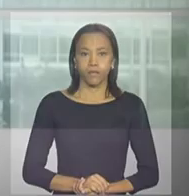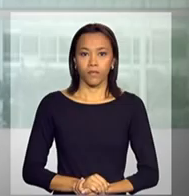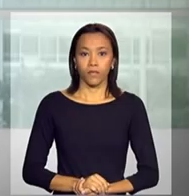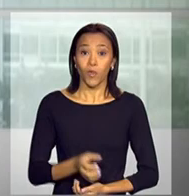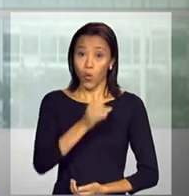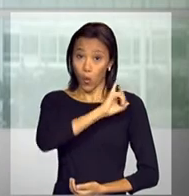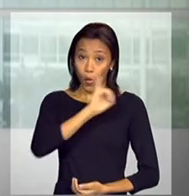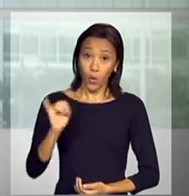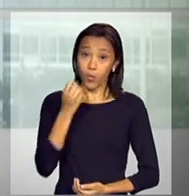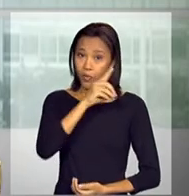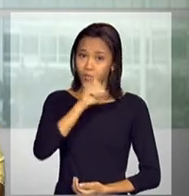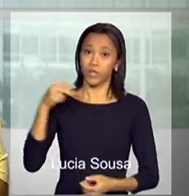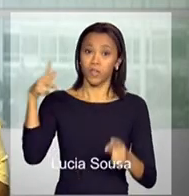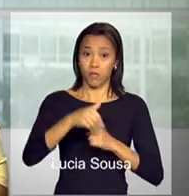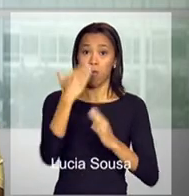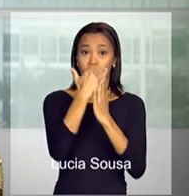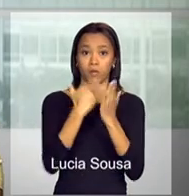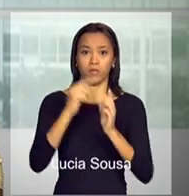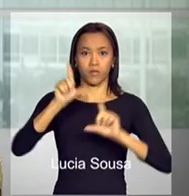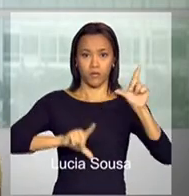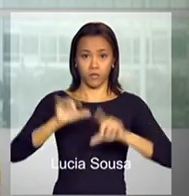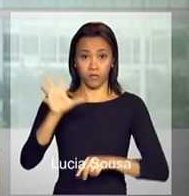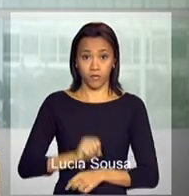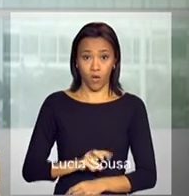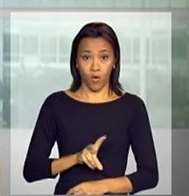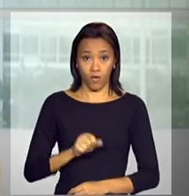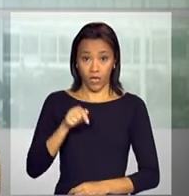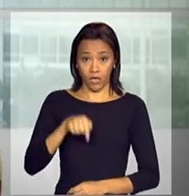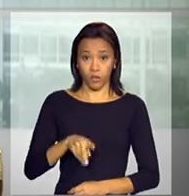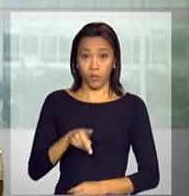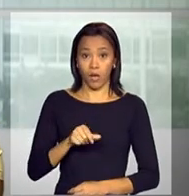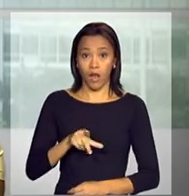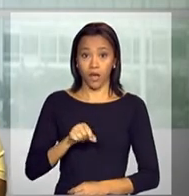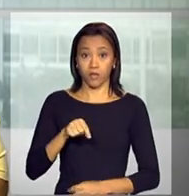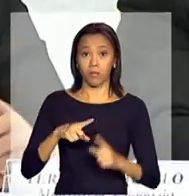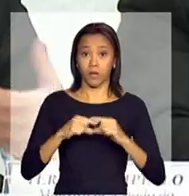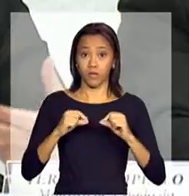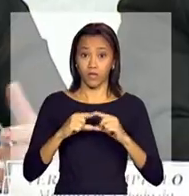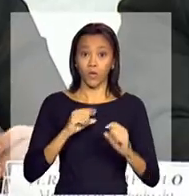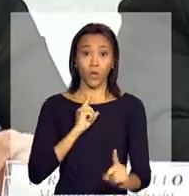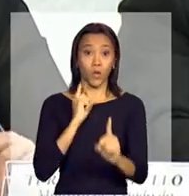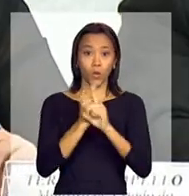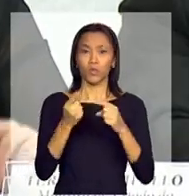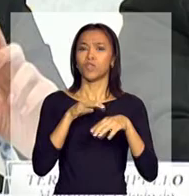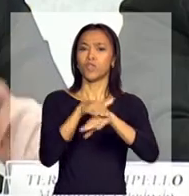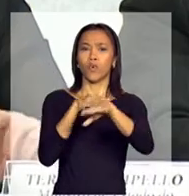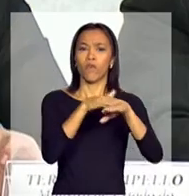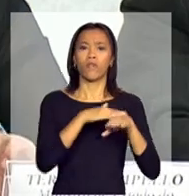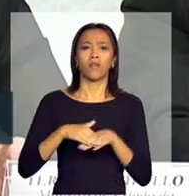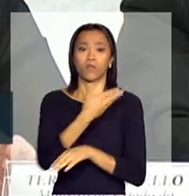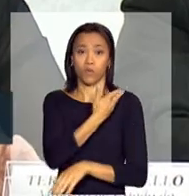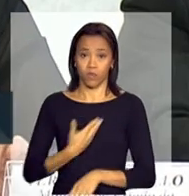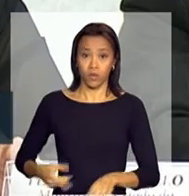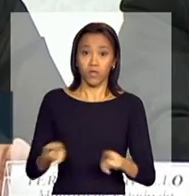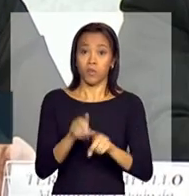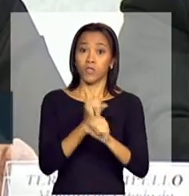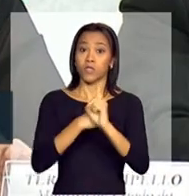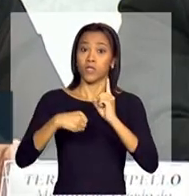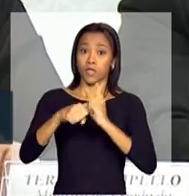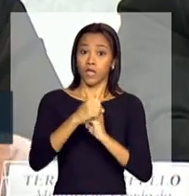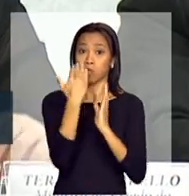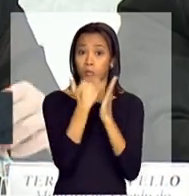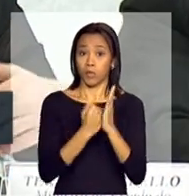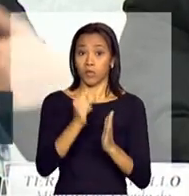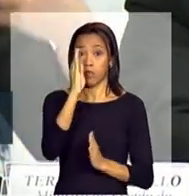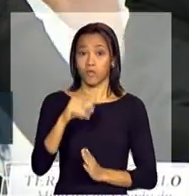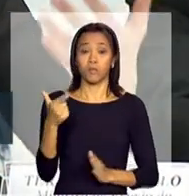Olá, bom dia. Interrompemos a programação para transmitir ao vivo do Palácio do Planalto o encontro Diálogos Governo e Sociedade Civil Plano Brasil